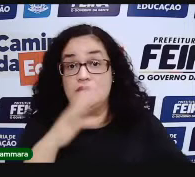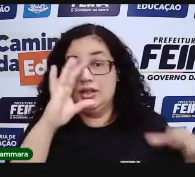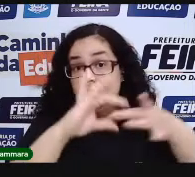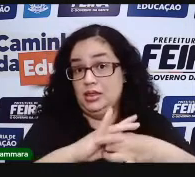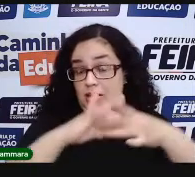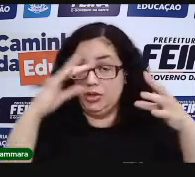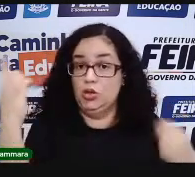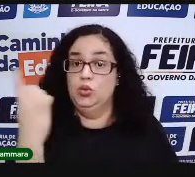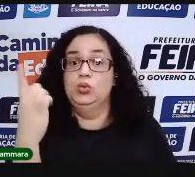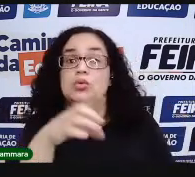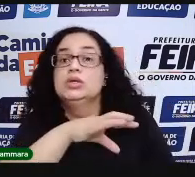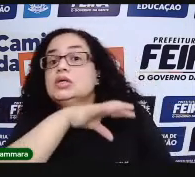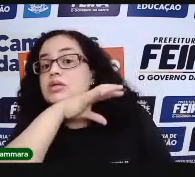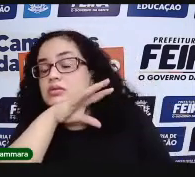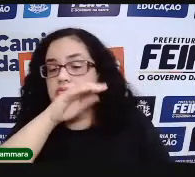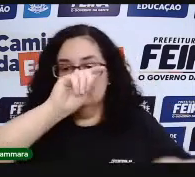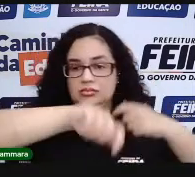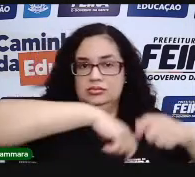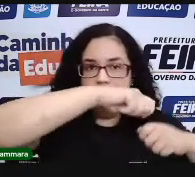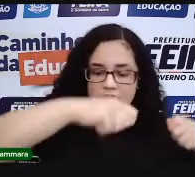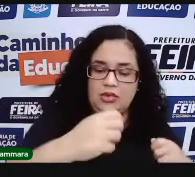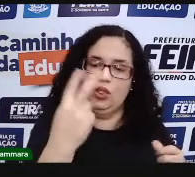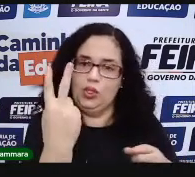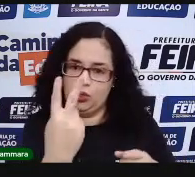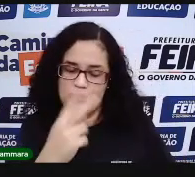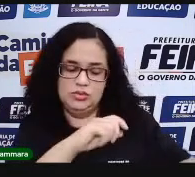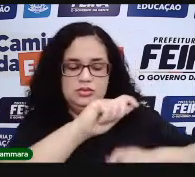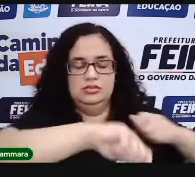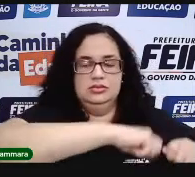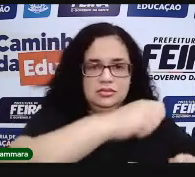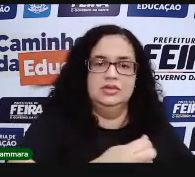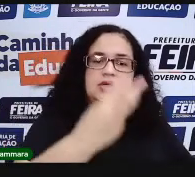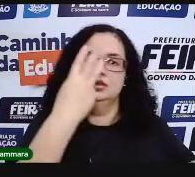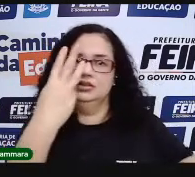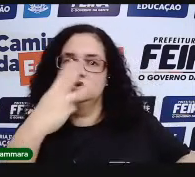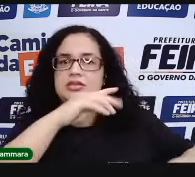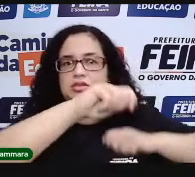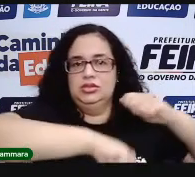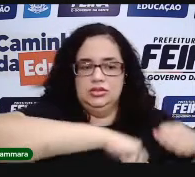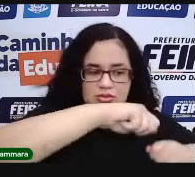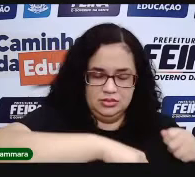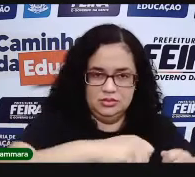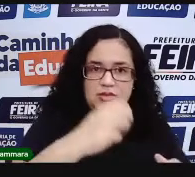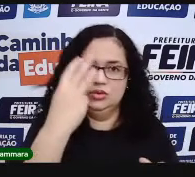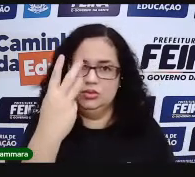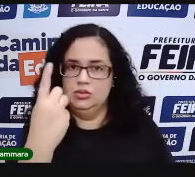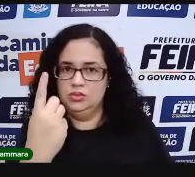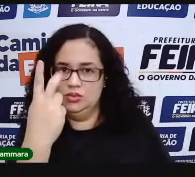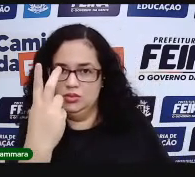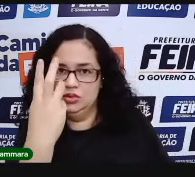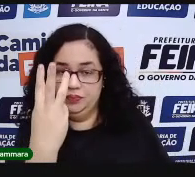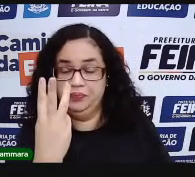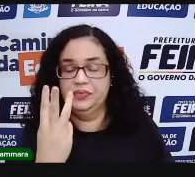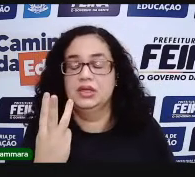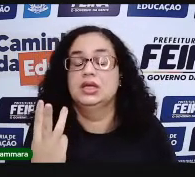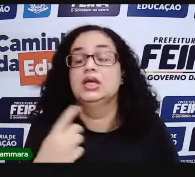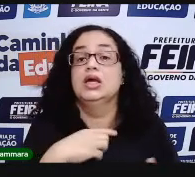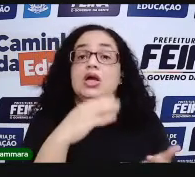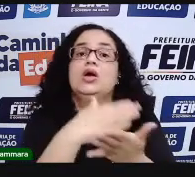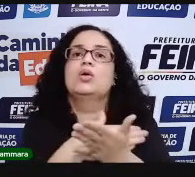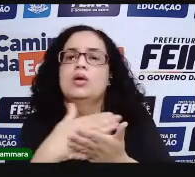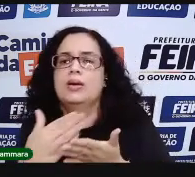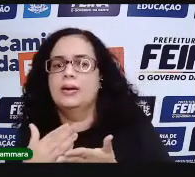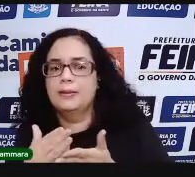tinha... Ele liberava um animal, fazia um nó. Dois animais, dois nós. Três animais, três nós. E